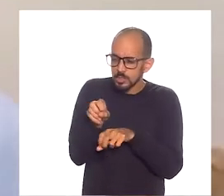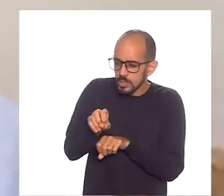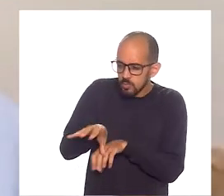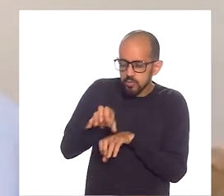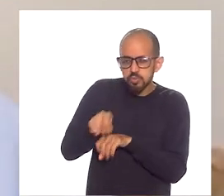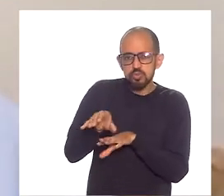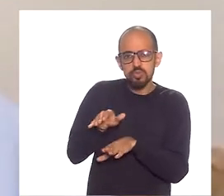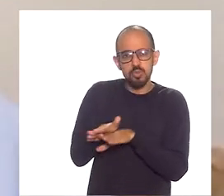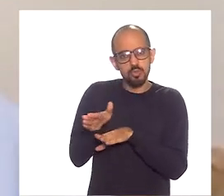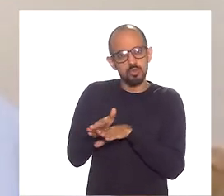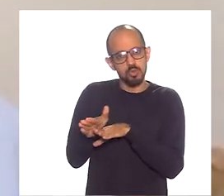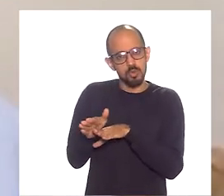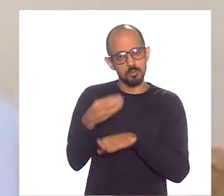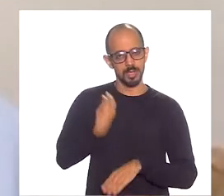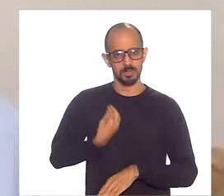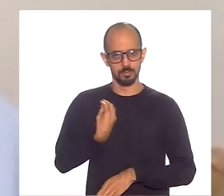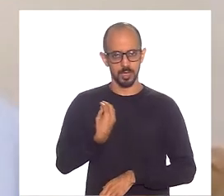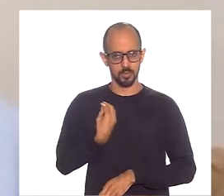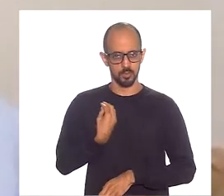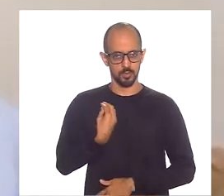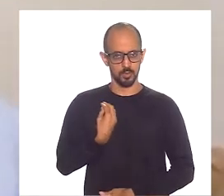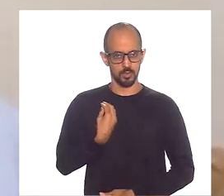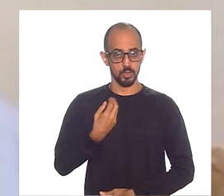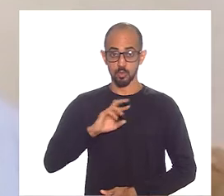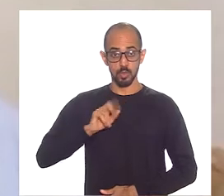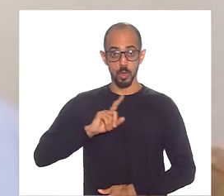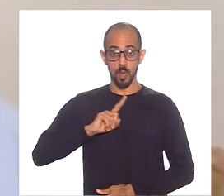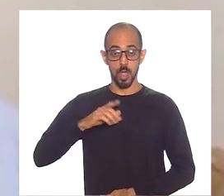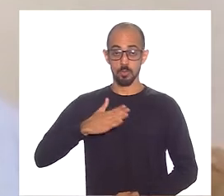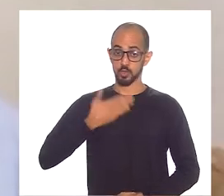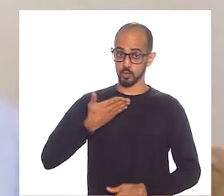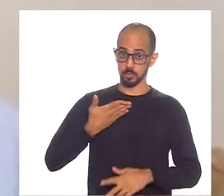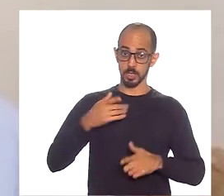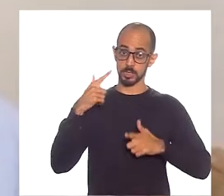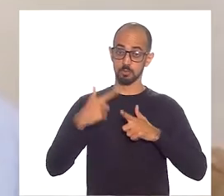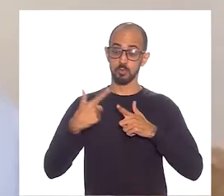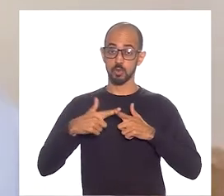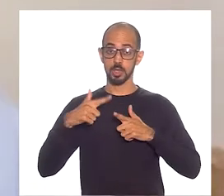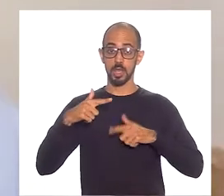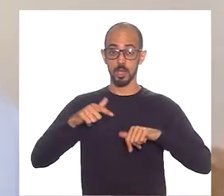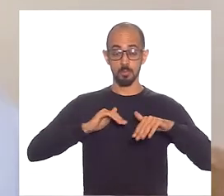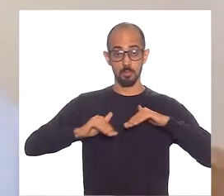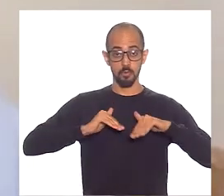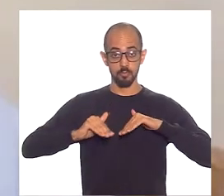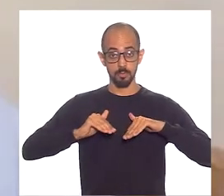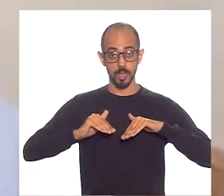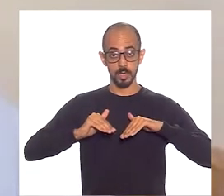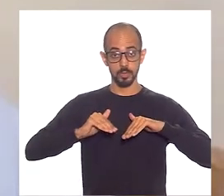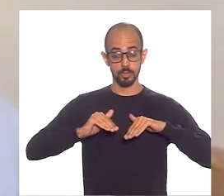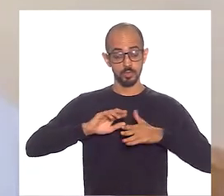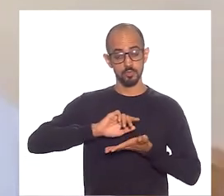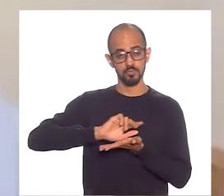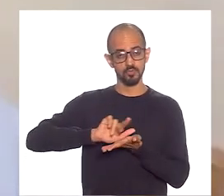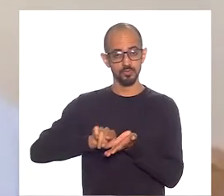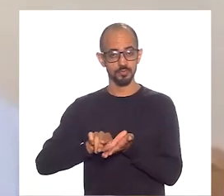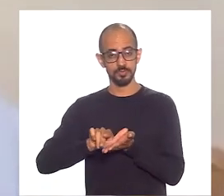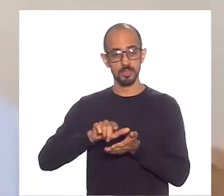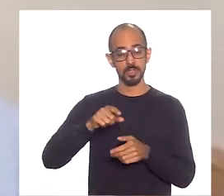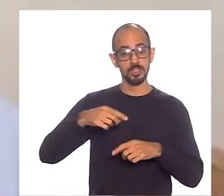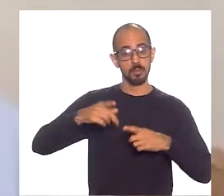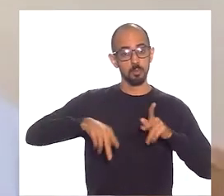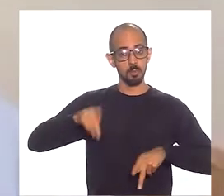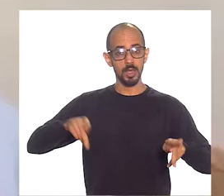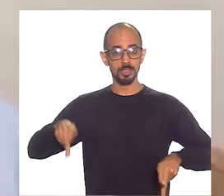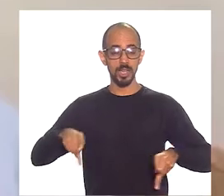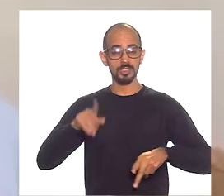Isso, eu digo para você que não é uma surpresa, porque o movimento de diversidades no setor petrolegais já vem de alguns anos. Então, isso é um